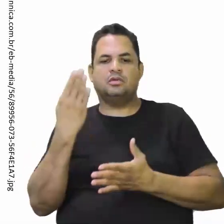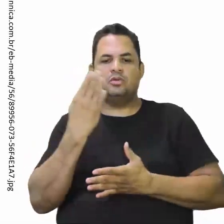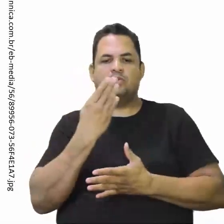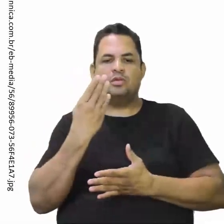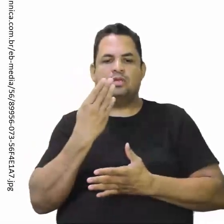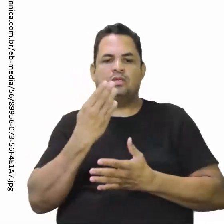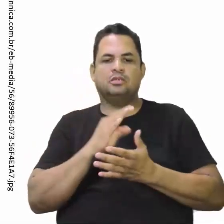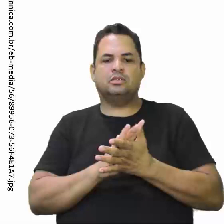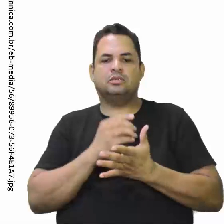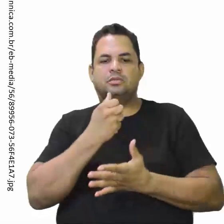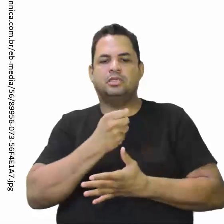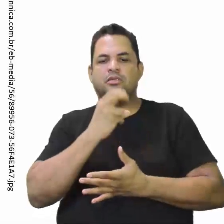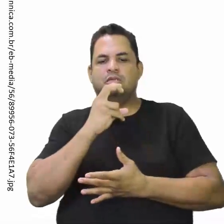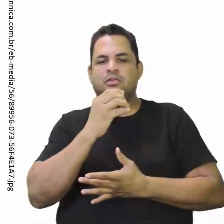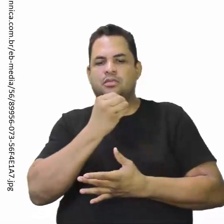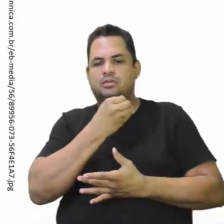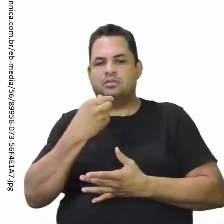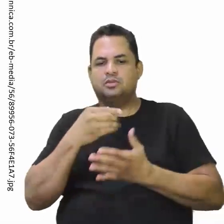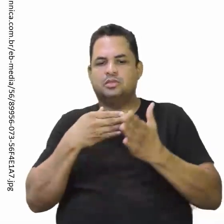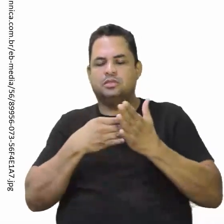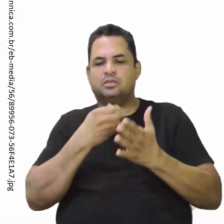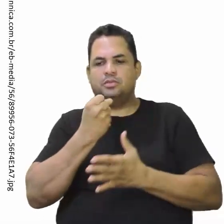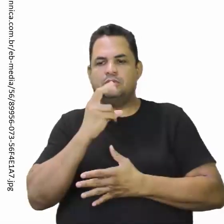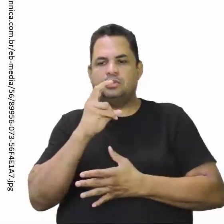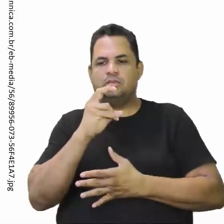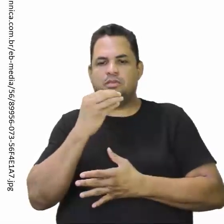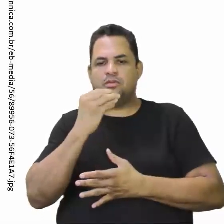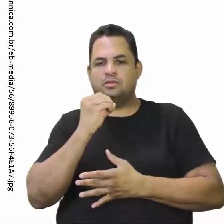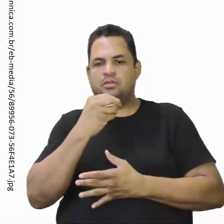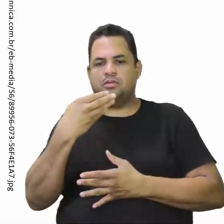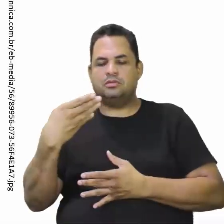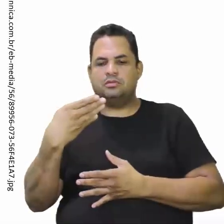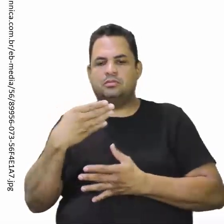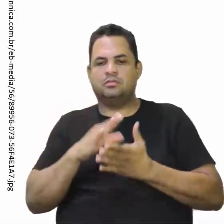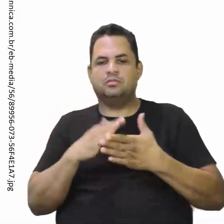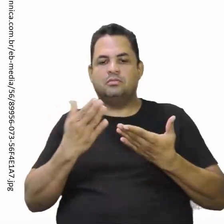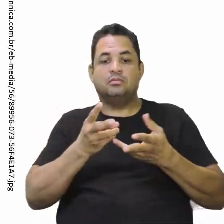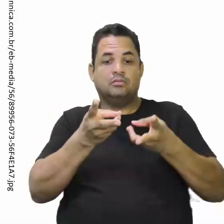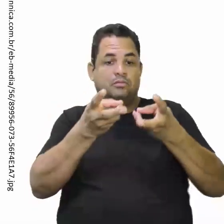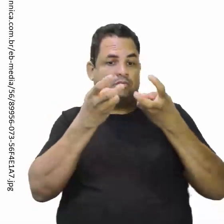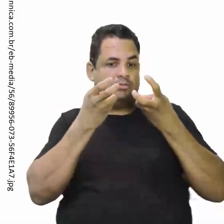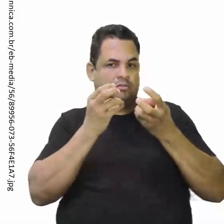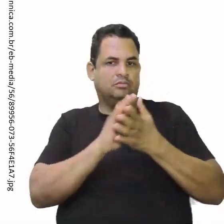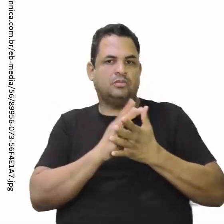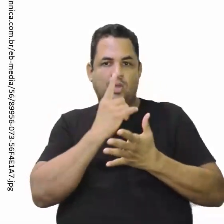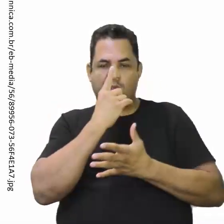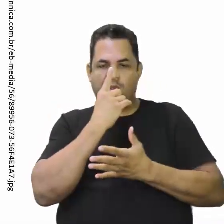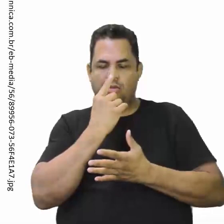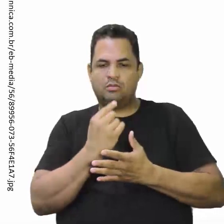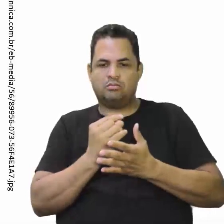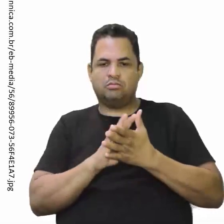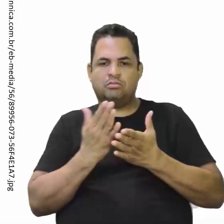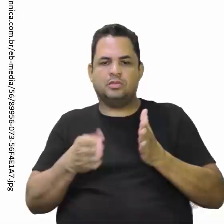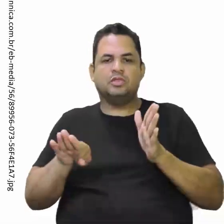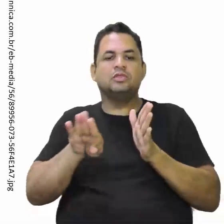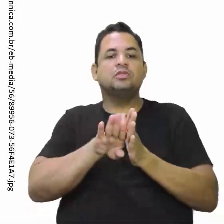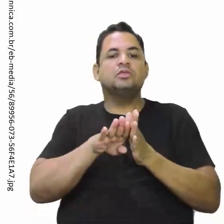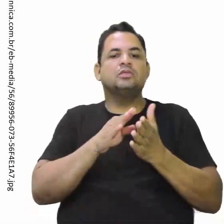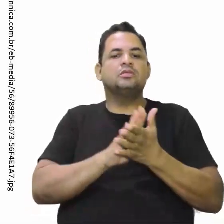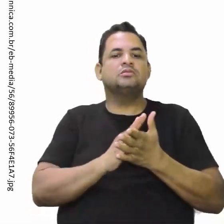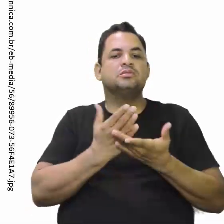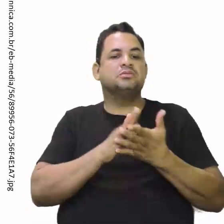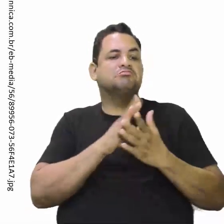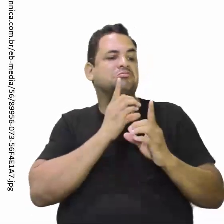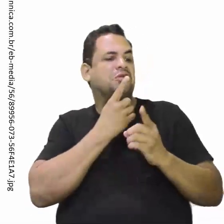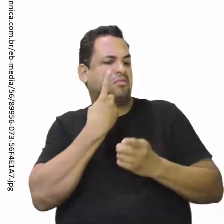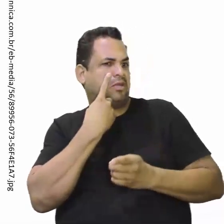1502 a 1504. Percebam vocês que Cristóvão Colombo, ele chega e ele chama de índio